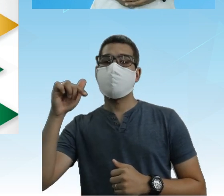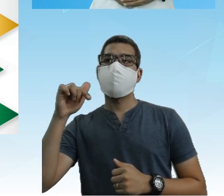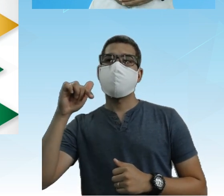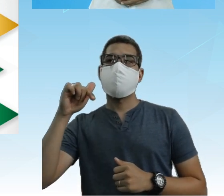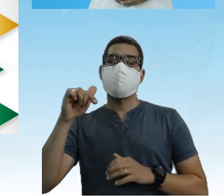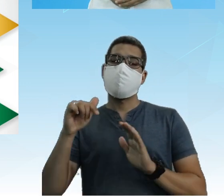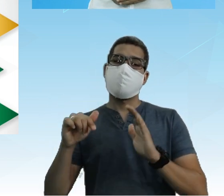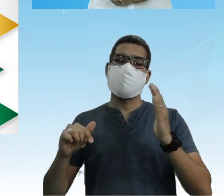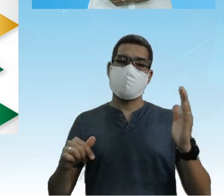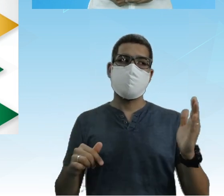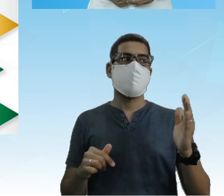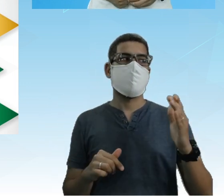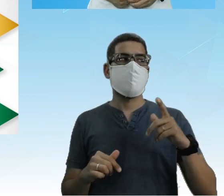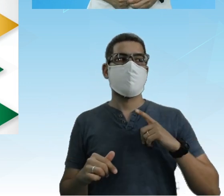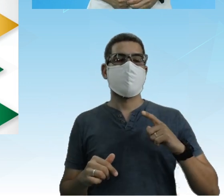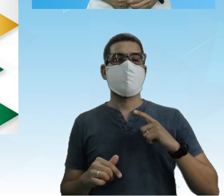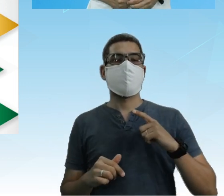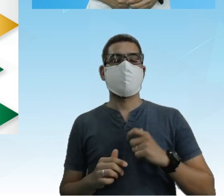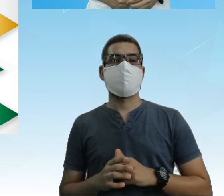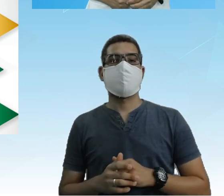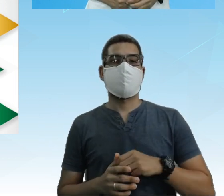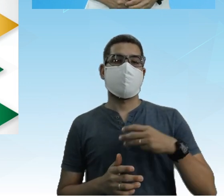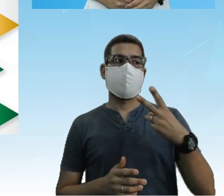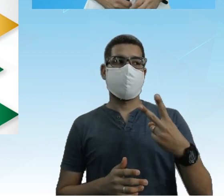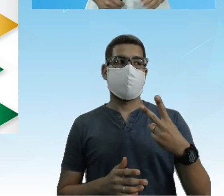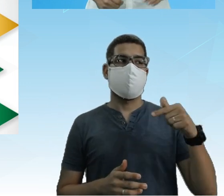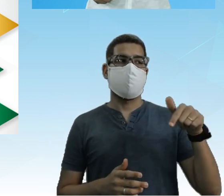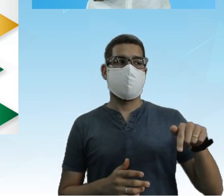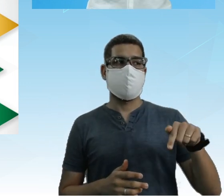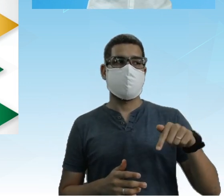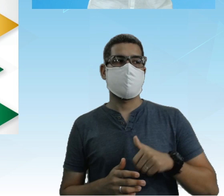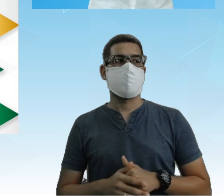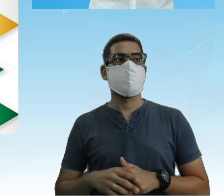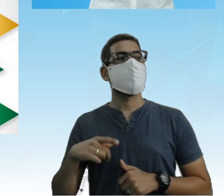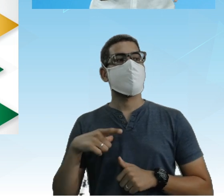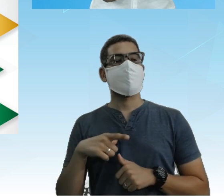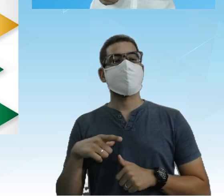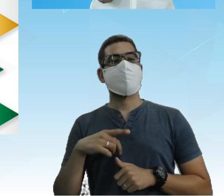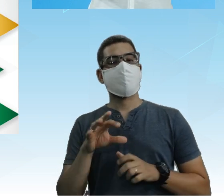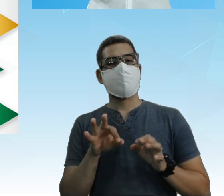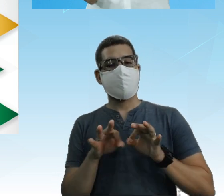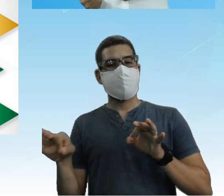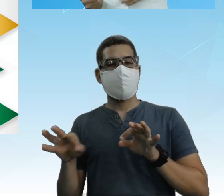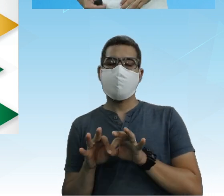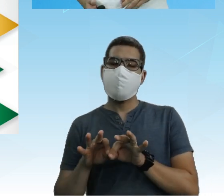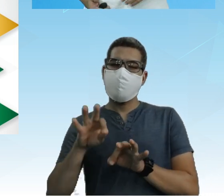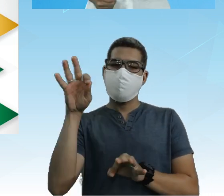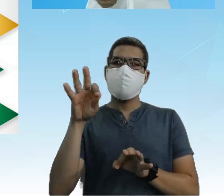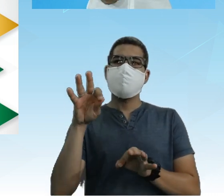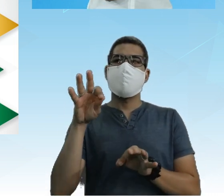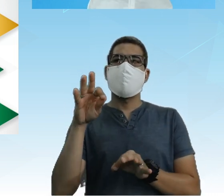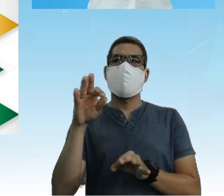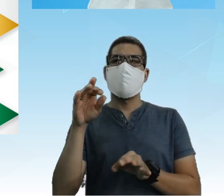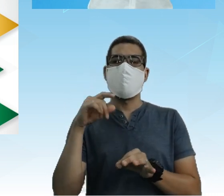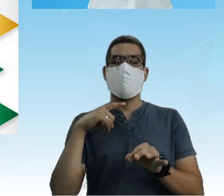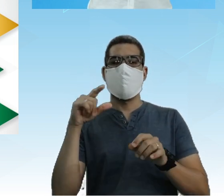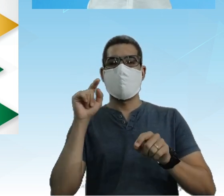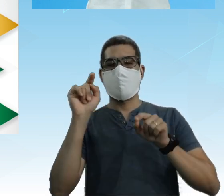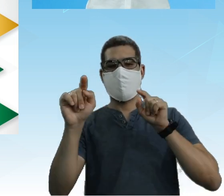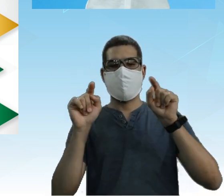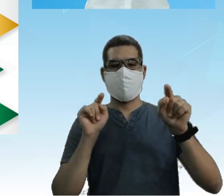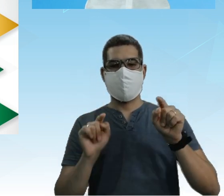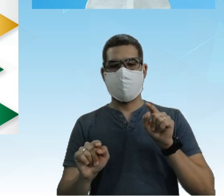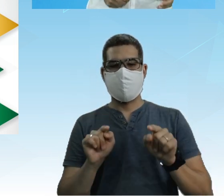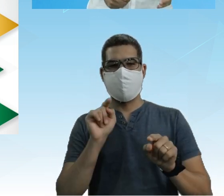superior do outro lado, lá no lado esquerdo, 2 e 7 Essas coordenadas, elas formam os pontos, né?